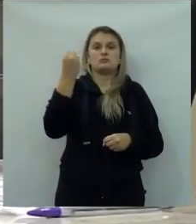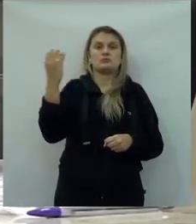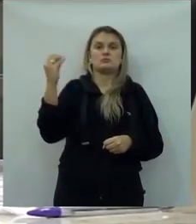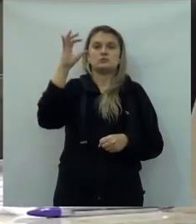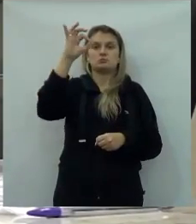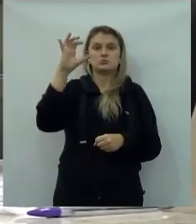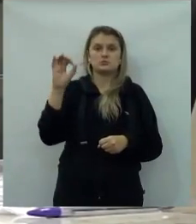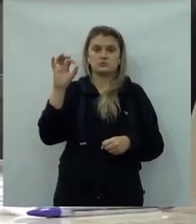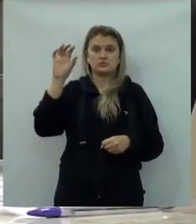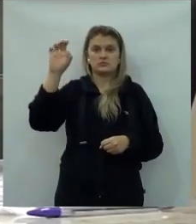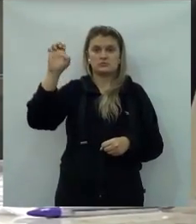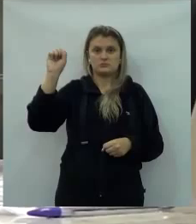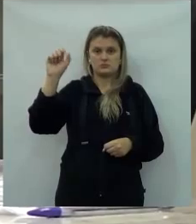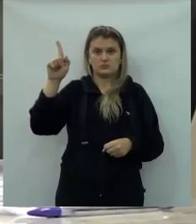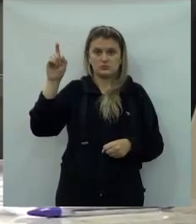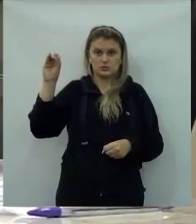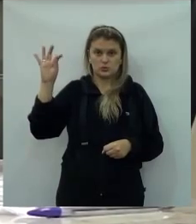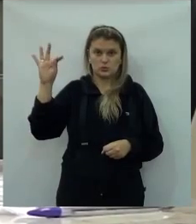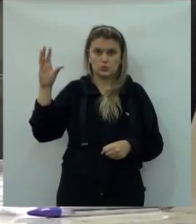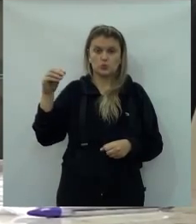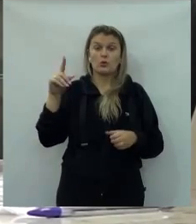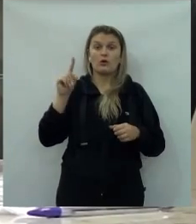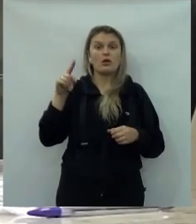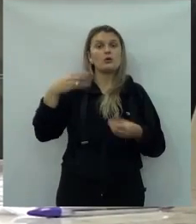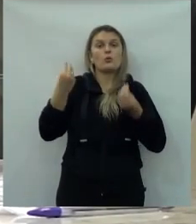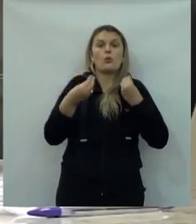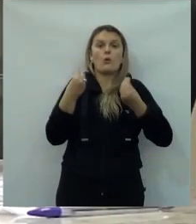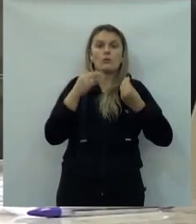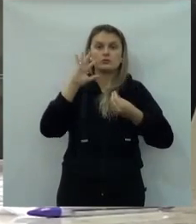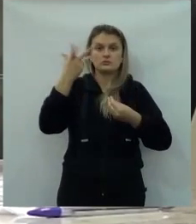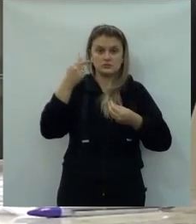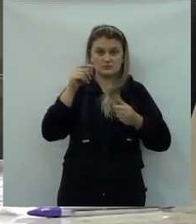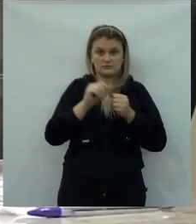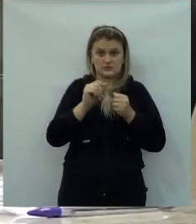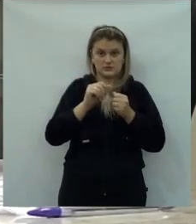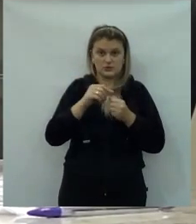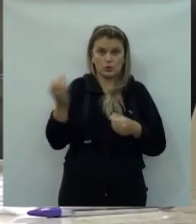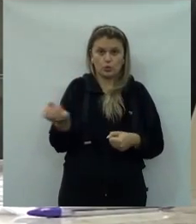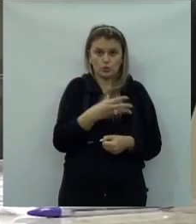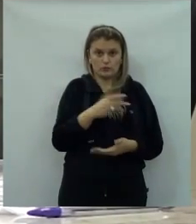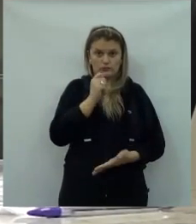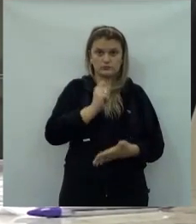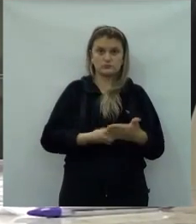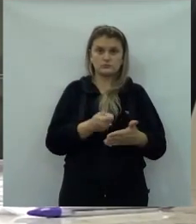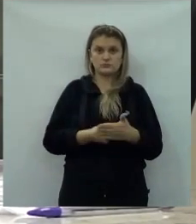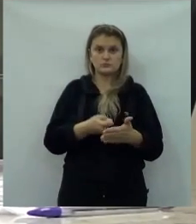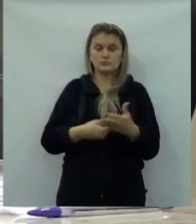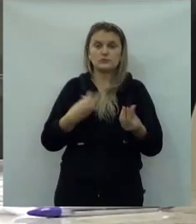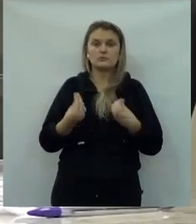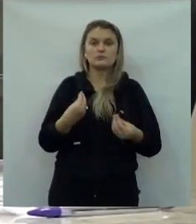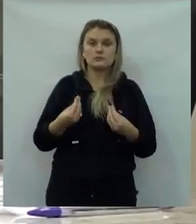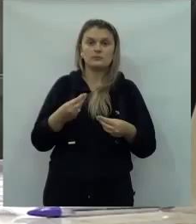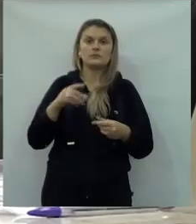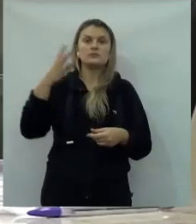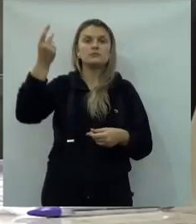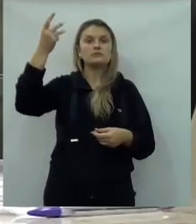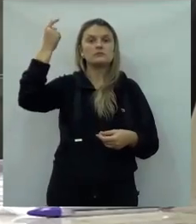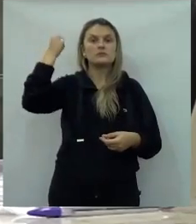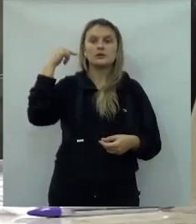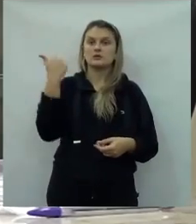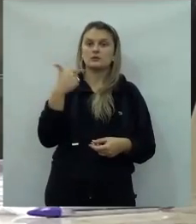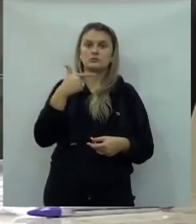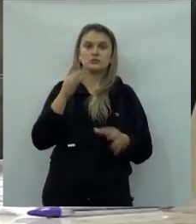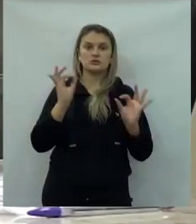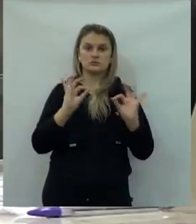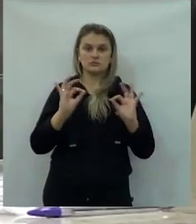daqui a 30 anos, nós teremos 80% do esgoto tratado. Essa era a condição para que nós renovássemos,